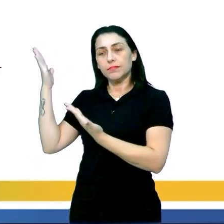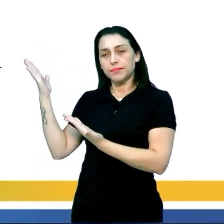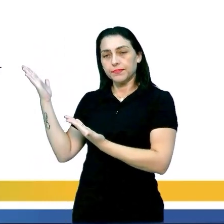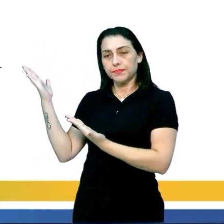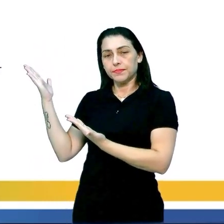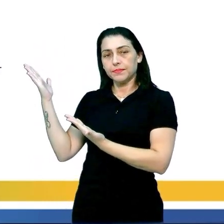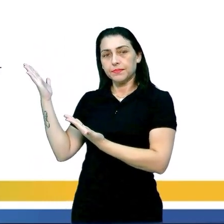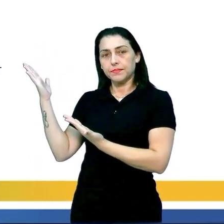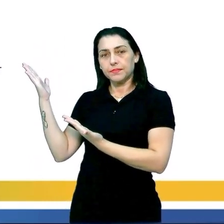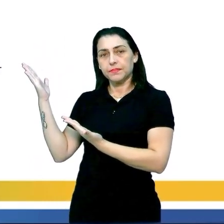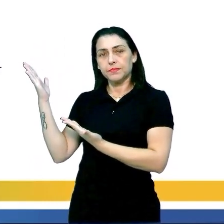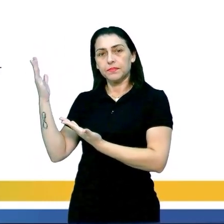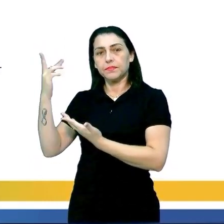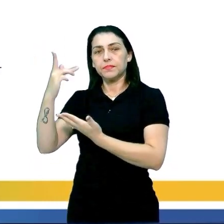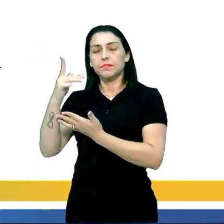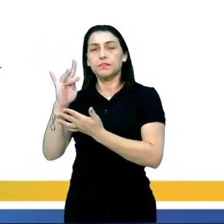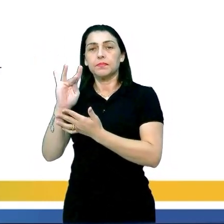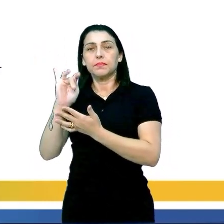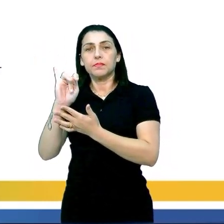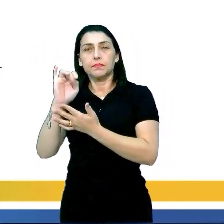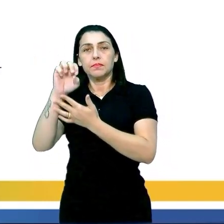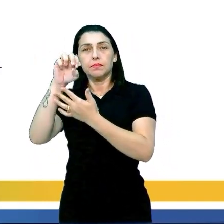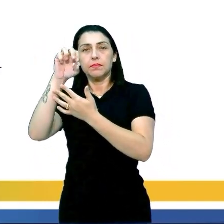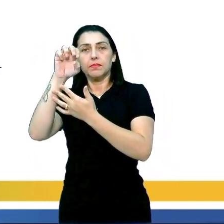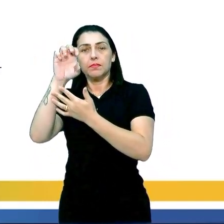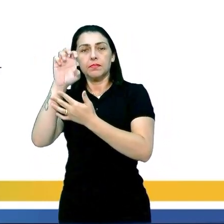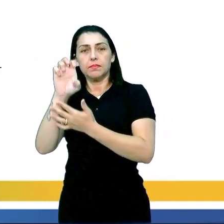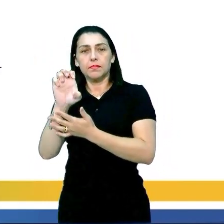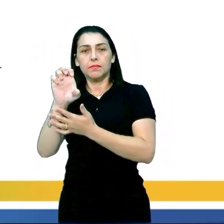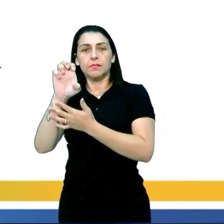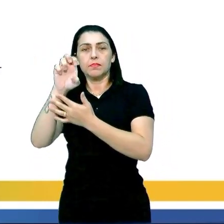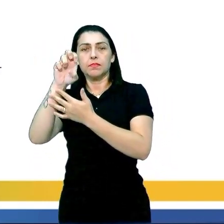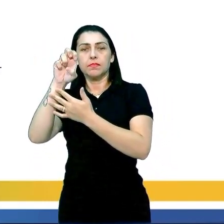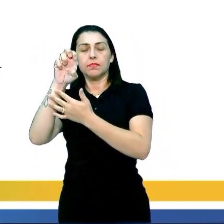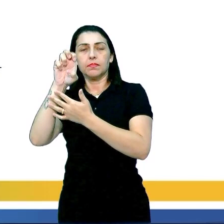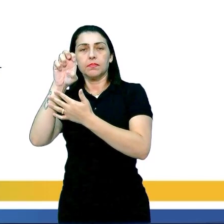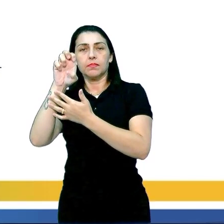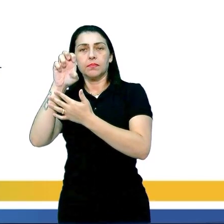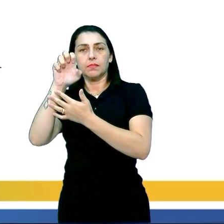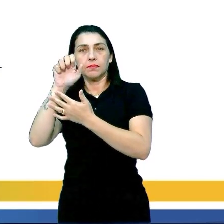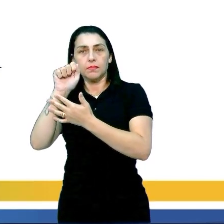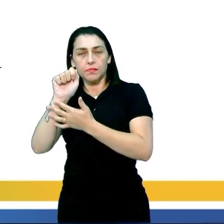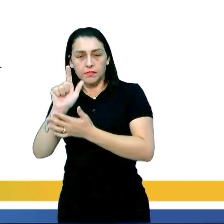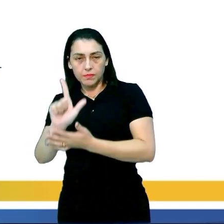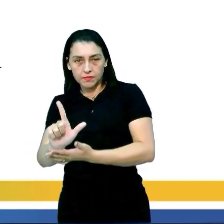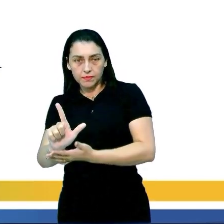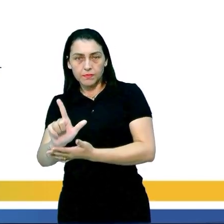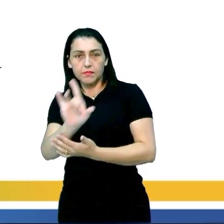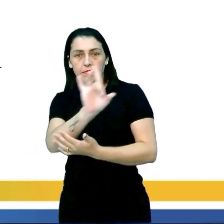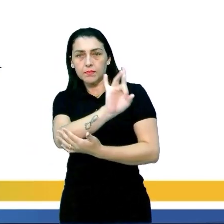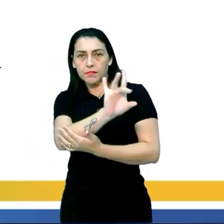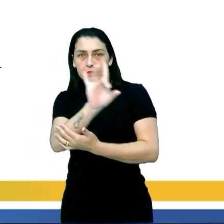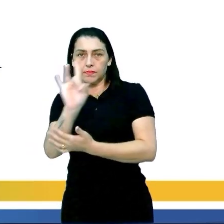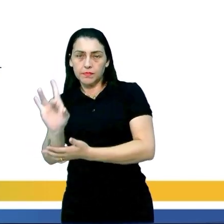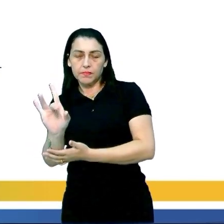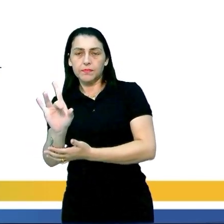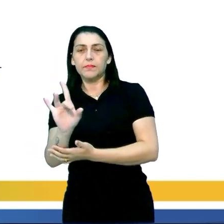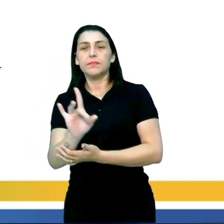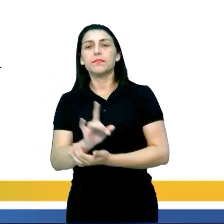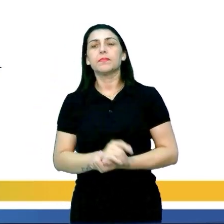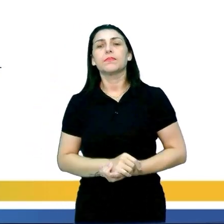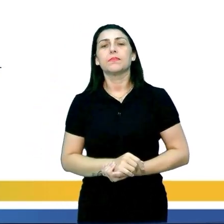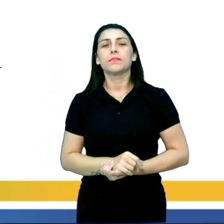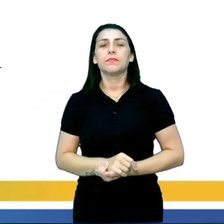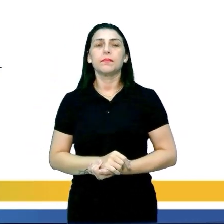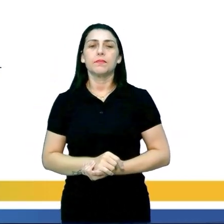conhecer as glândulas, né, do nosso sistema endócrino, que a gente vai conhecer aí de cada vez. Aqui na imagem